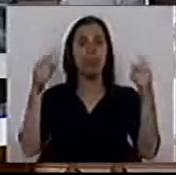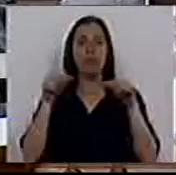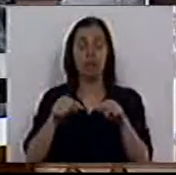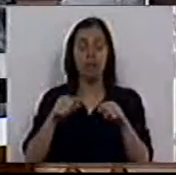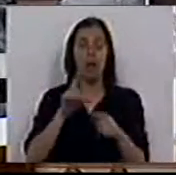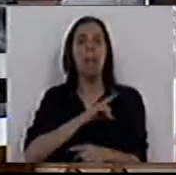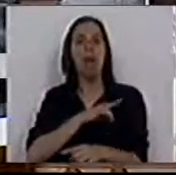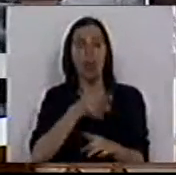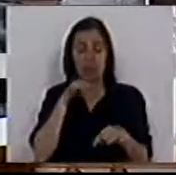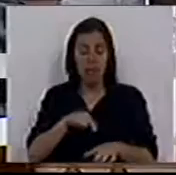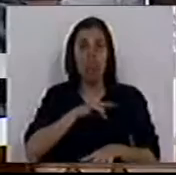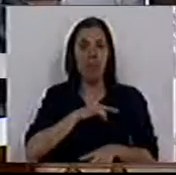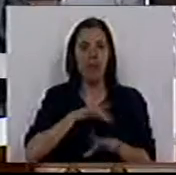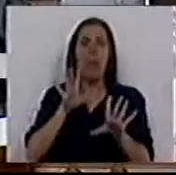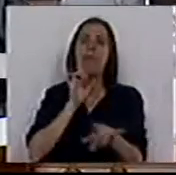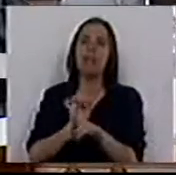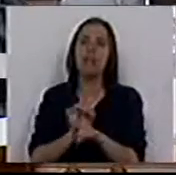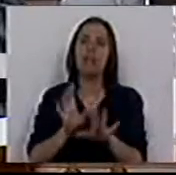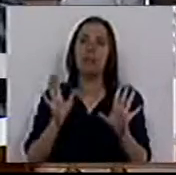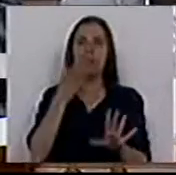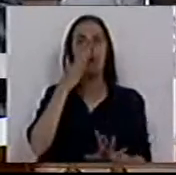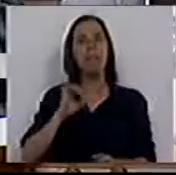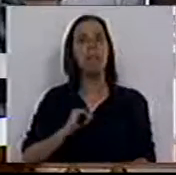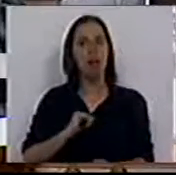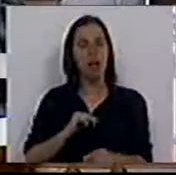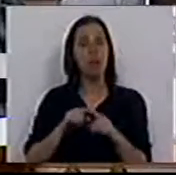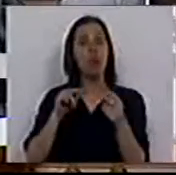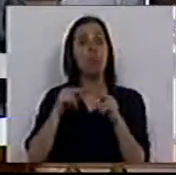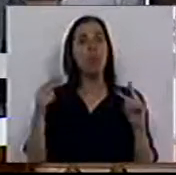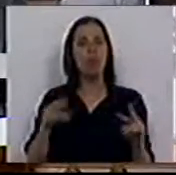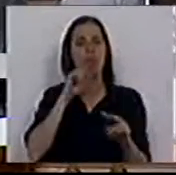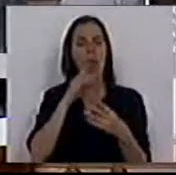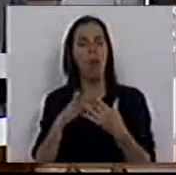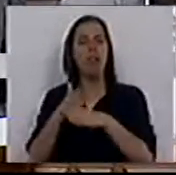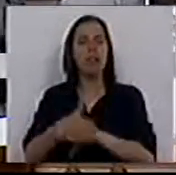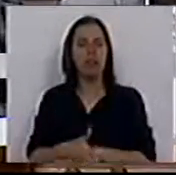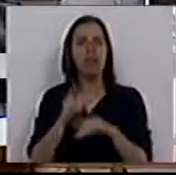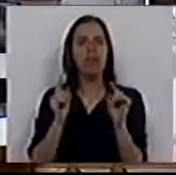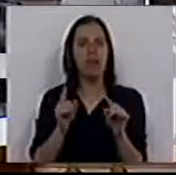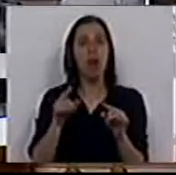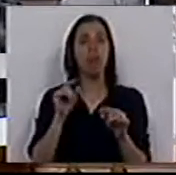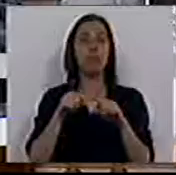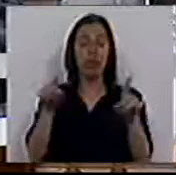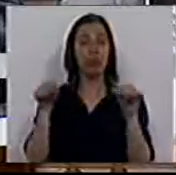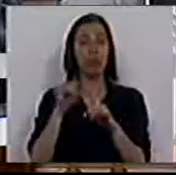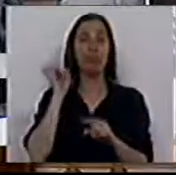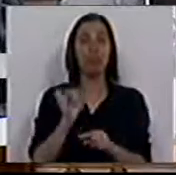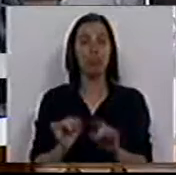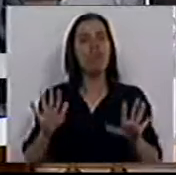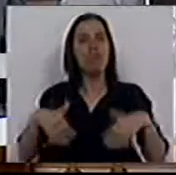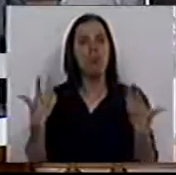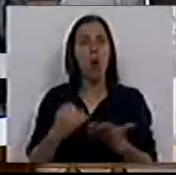de instalações privadas, mas ainda assim parece-nos que o facto dos municípios poderem ter uma intervenção nestas instalações